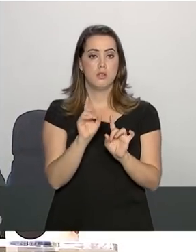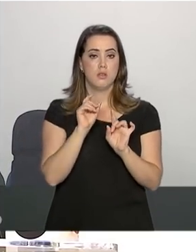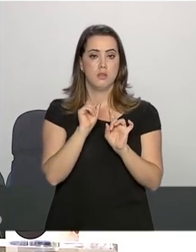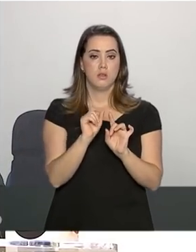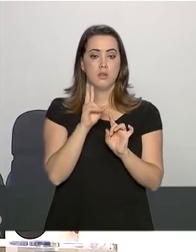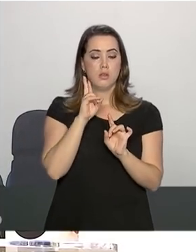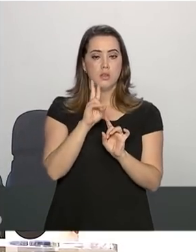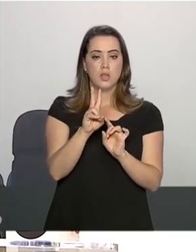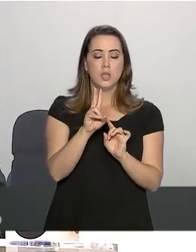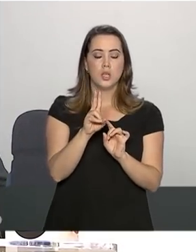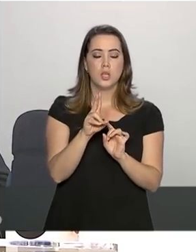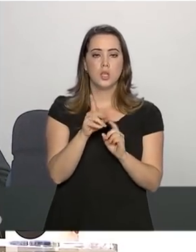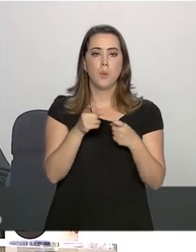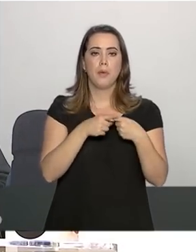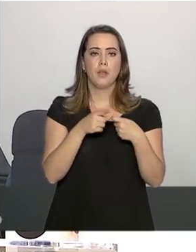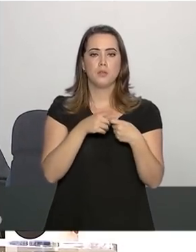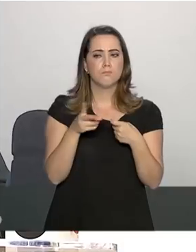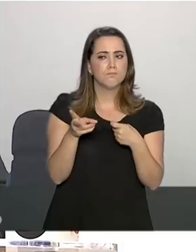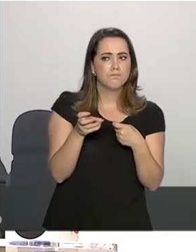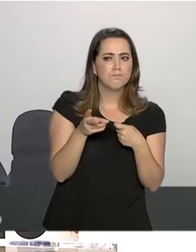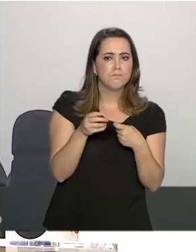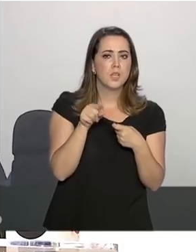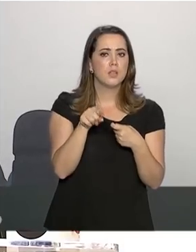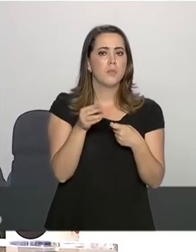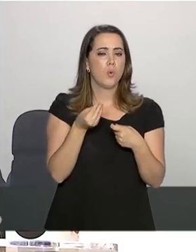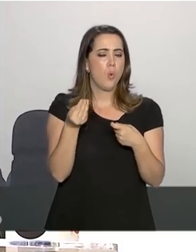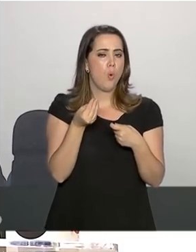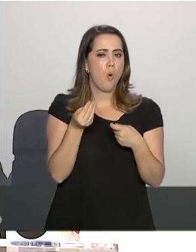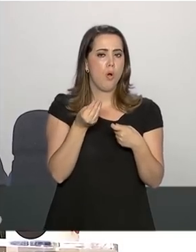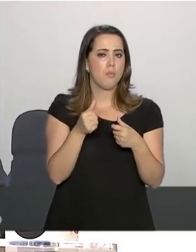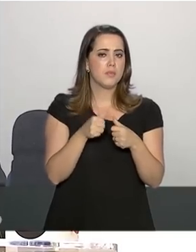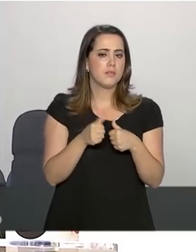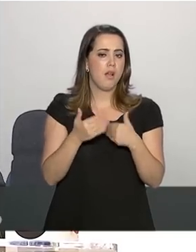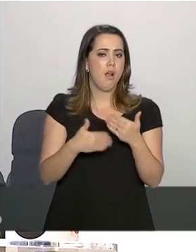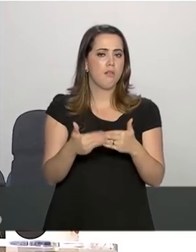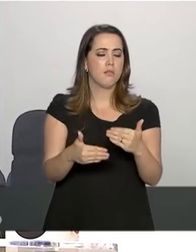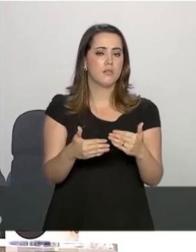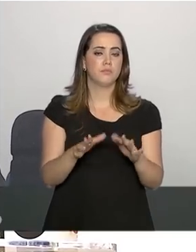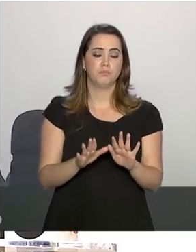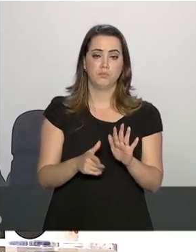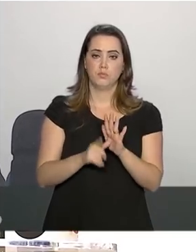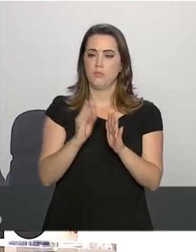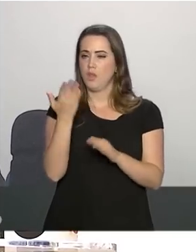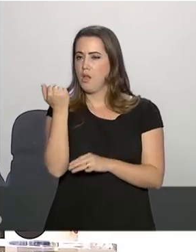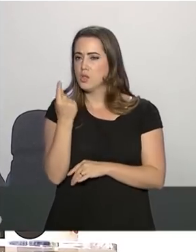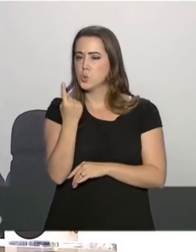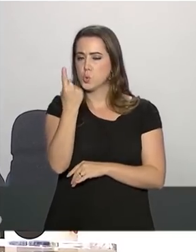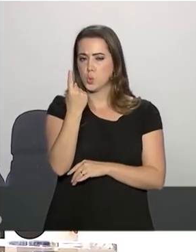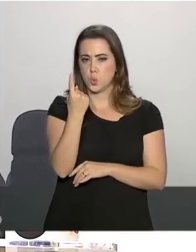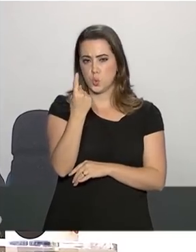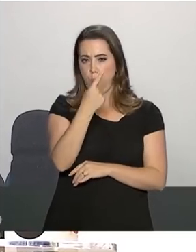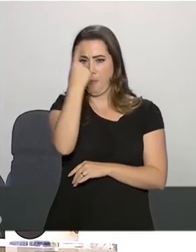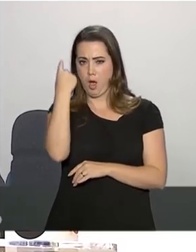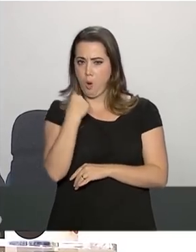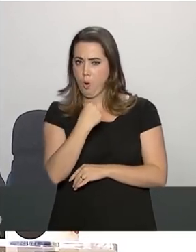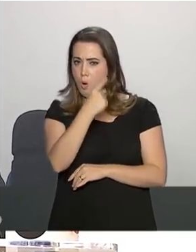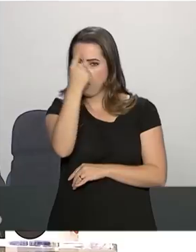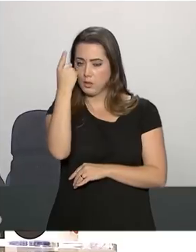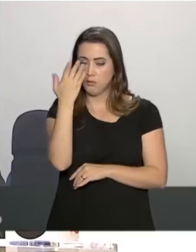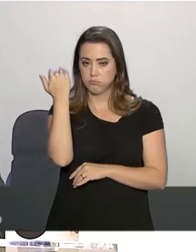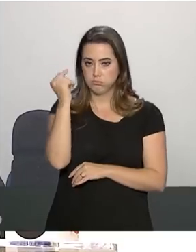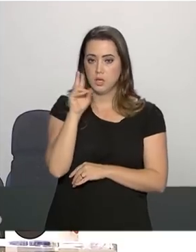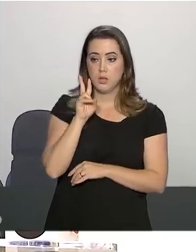os médicos fazem uma observação de como ele vai comportar-se. Agora, há pouco mais de uma hora, uma hora e pouco, eu estava